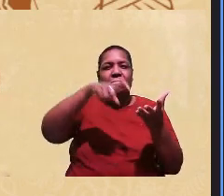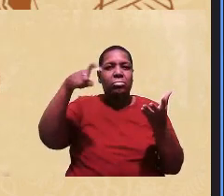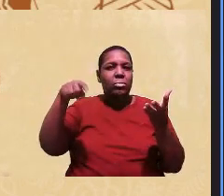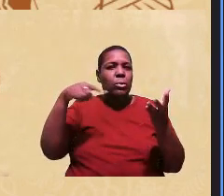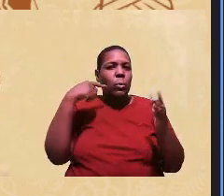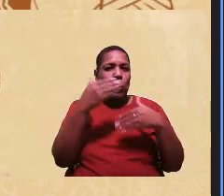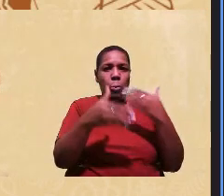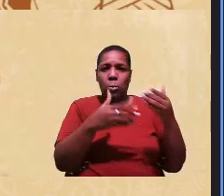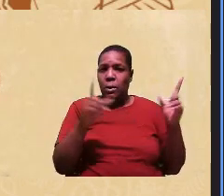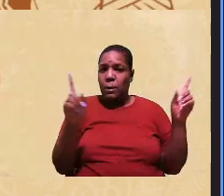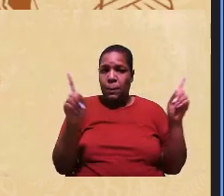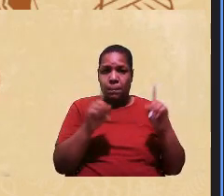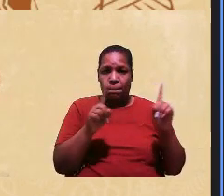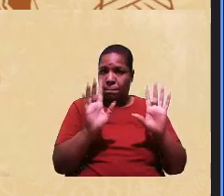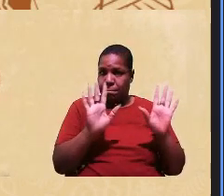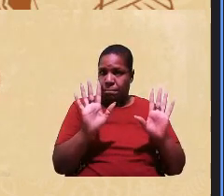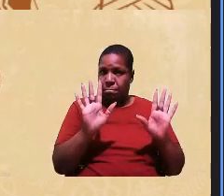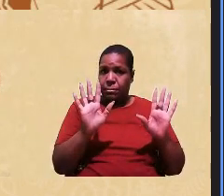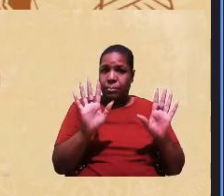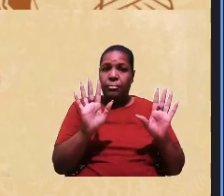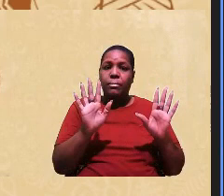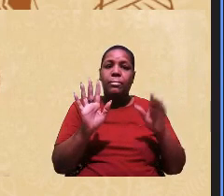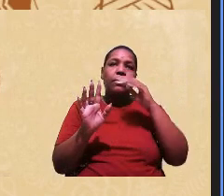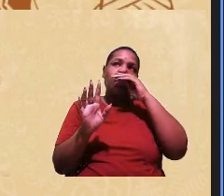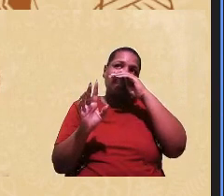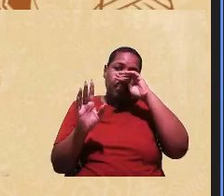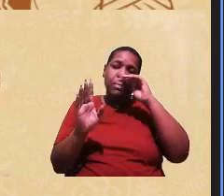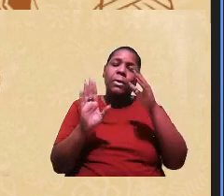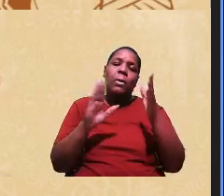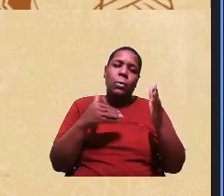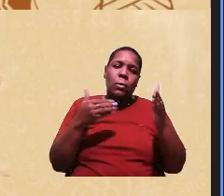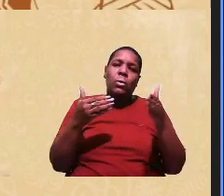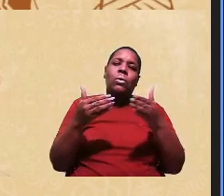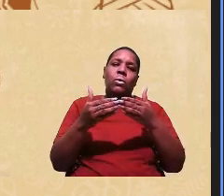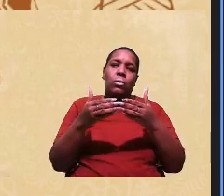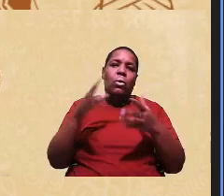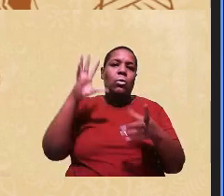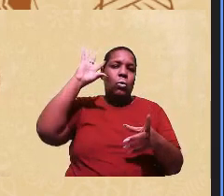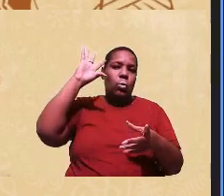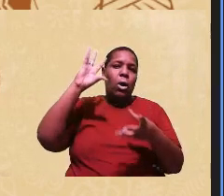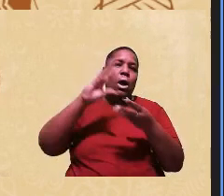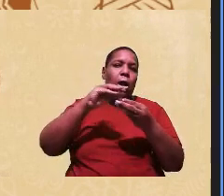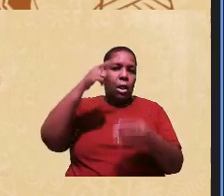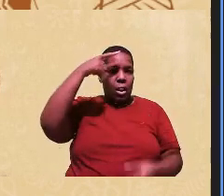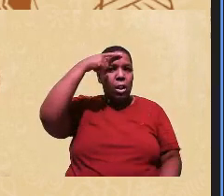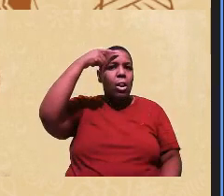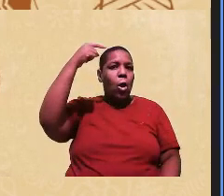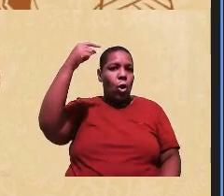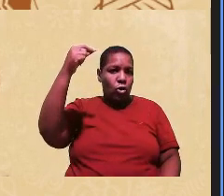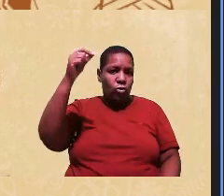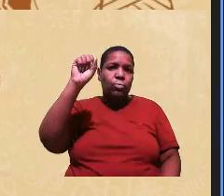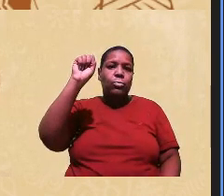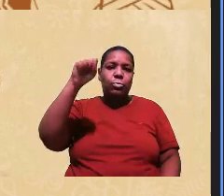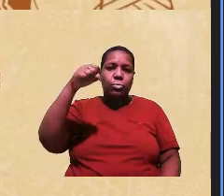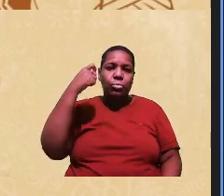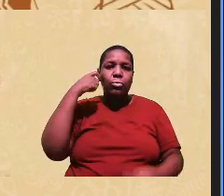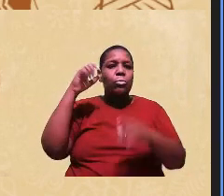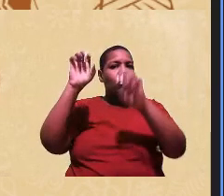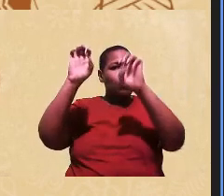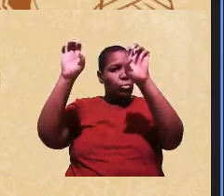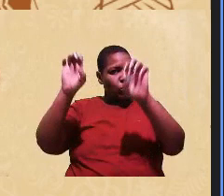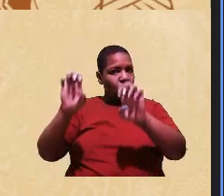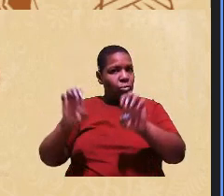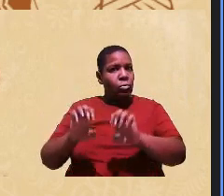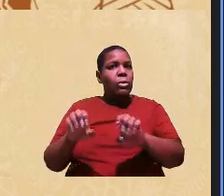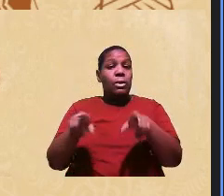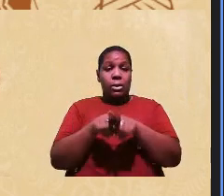e aí tem toda uma lógica né uma lógica estrutural mas uma lógica